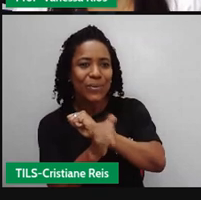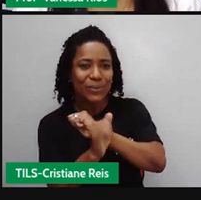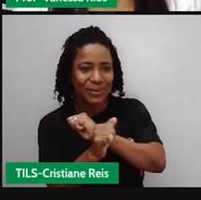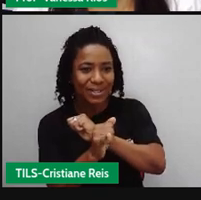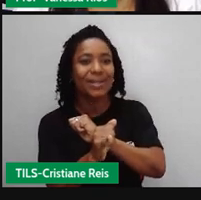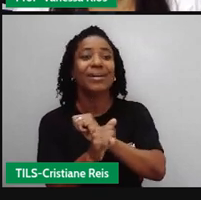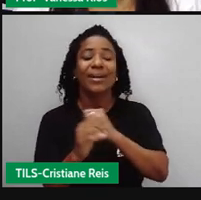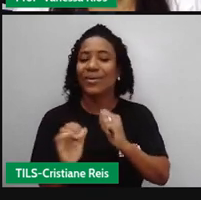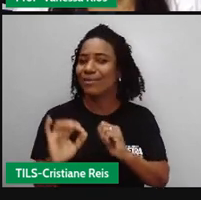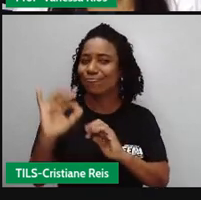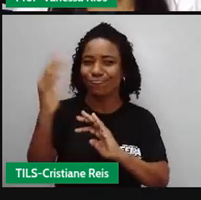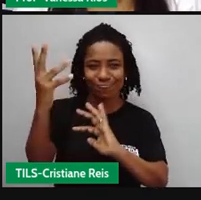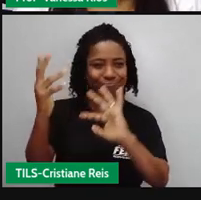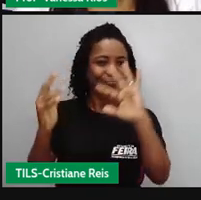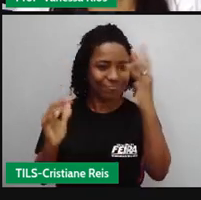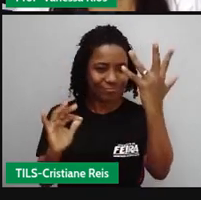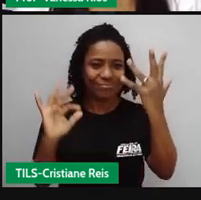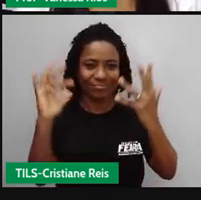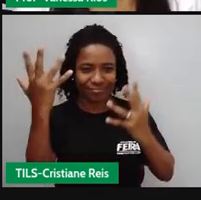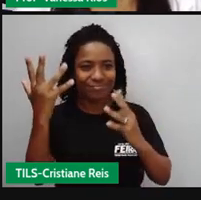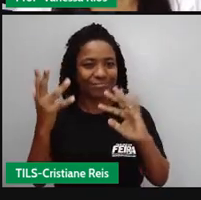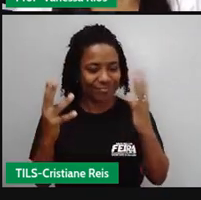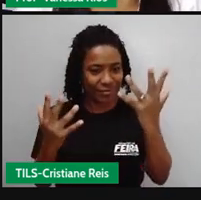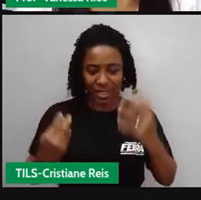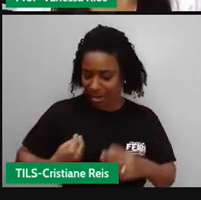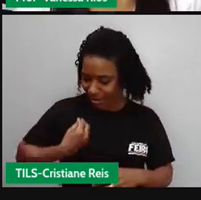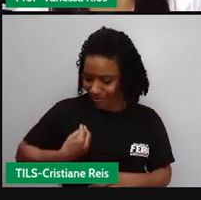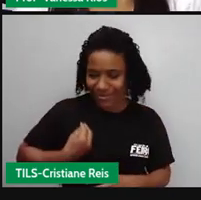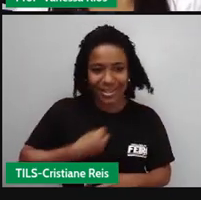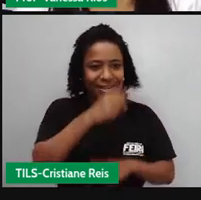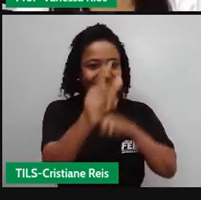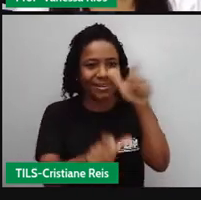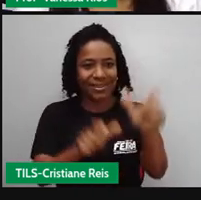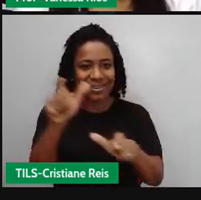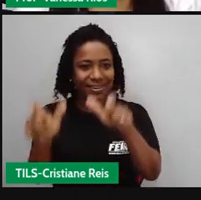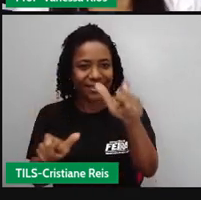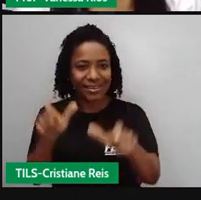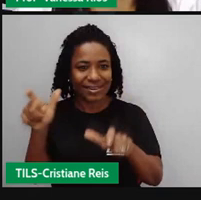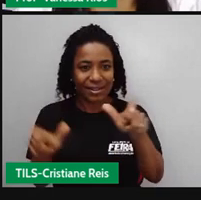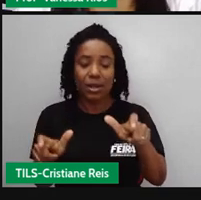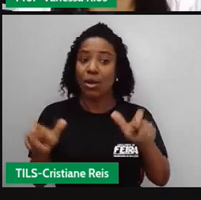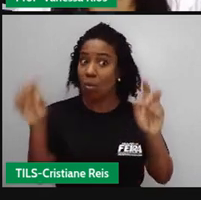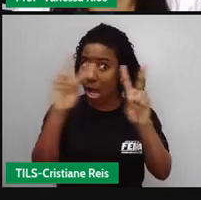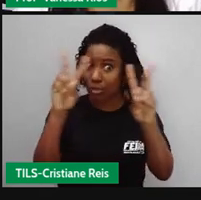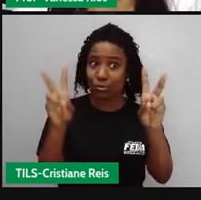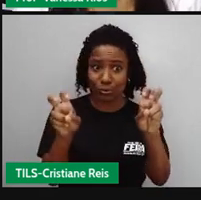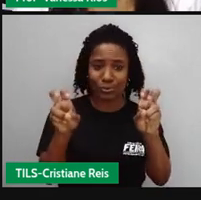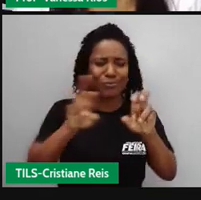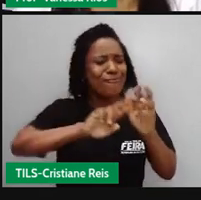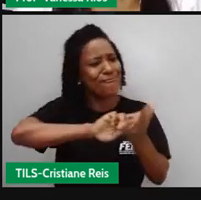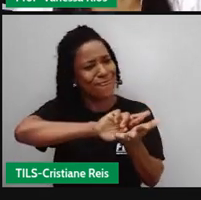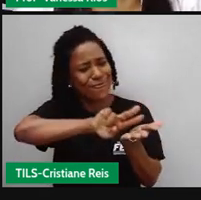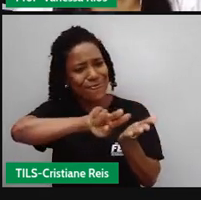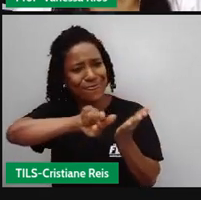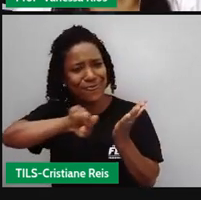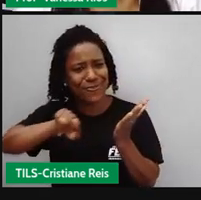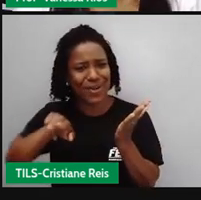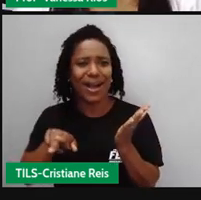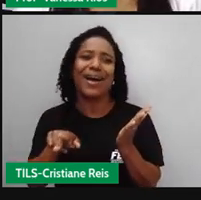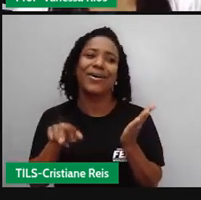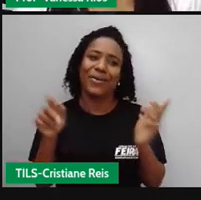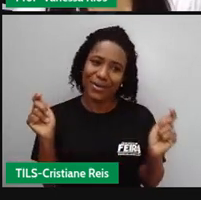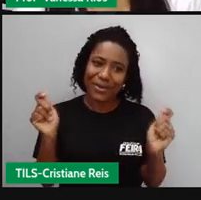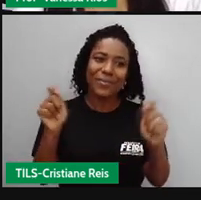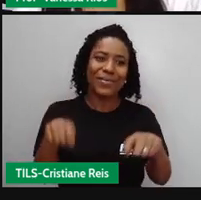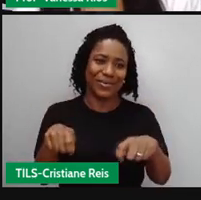e elas podem aí abordar diversos assuntos de diversas formas diferentes. Por isso existem aí